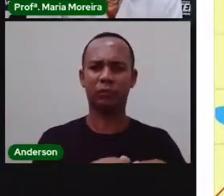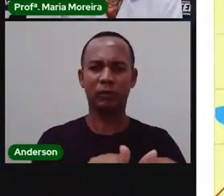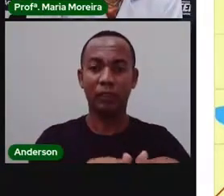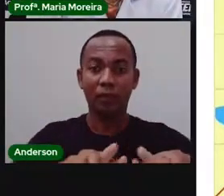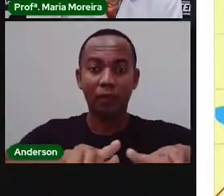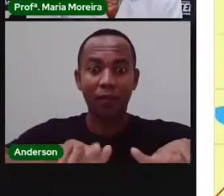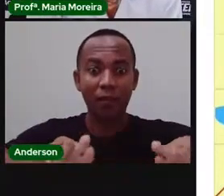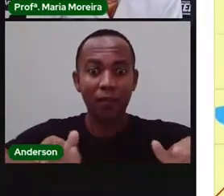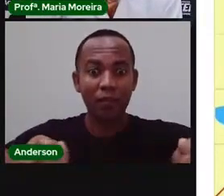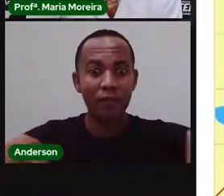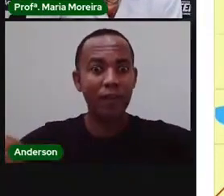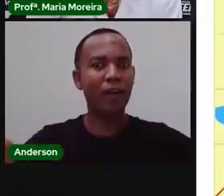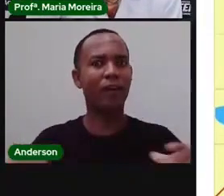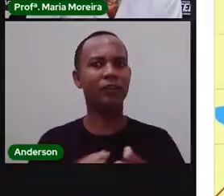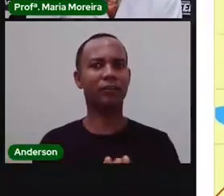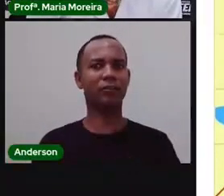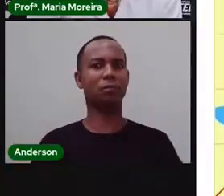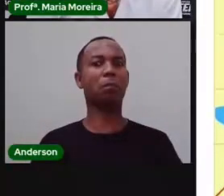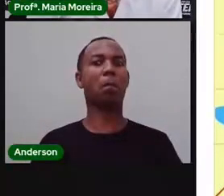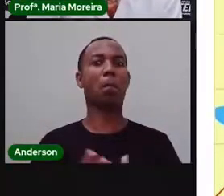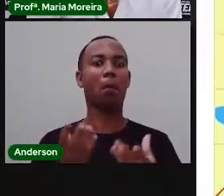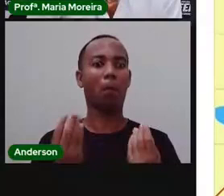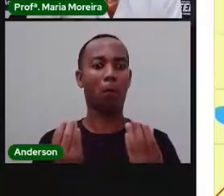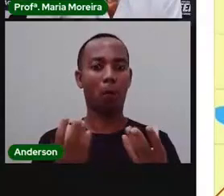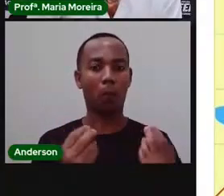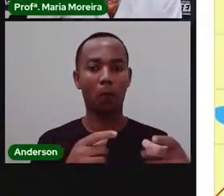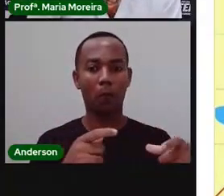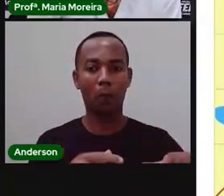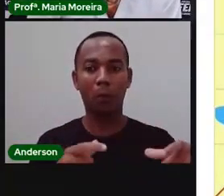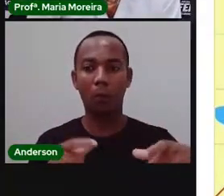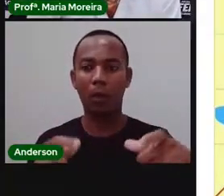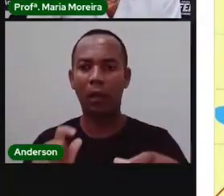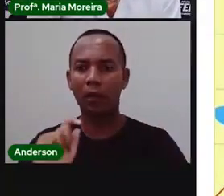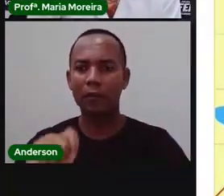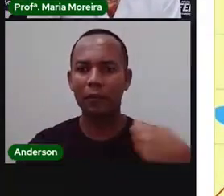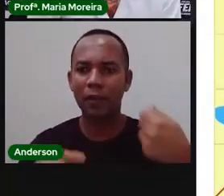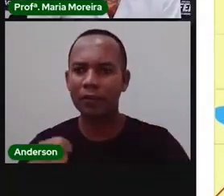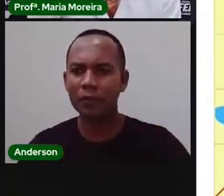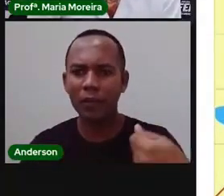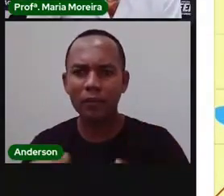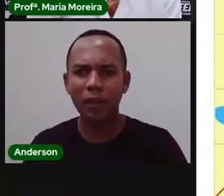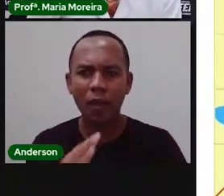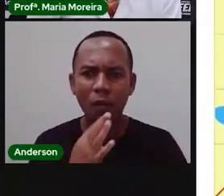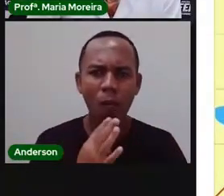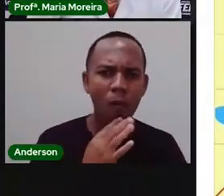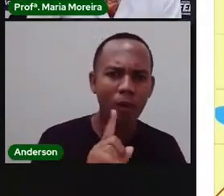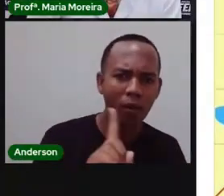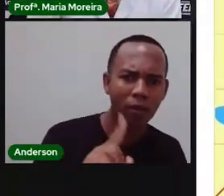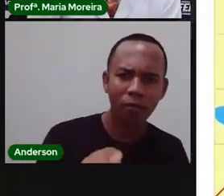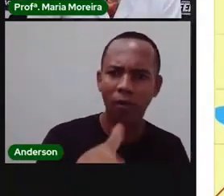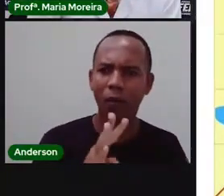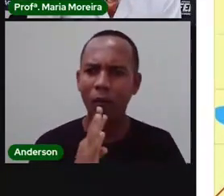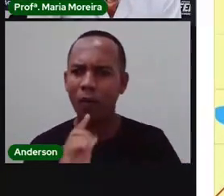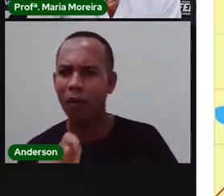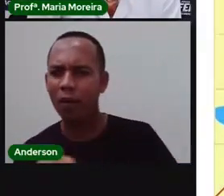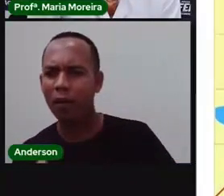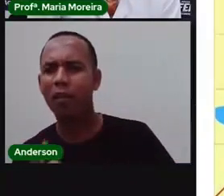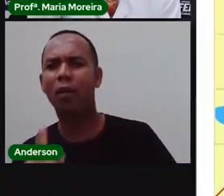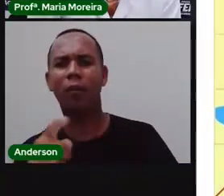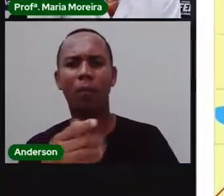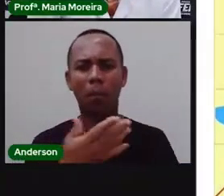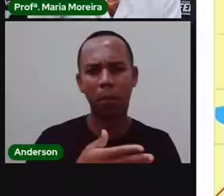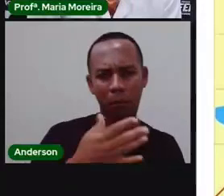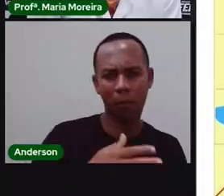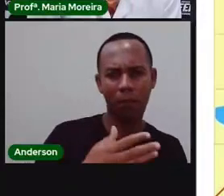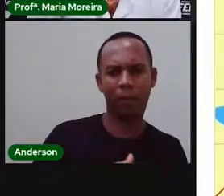Queimaginha, Rua Nova, Santa Mônica, Santo Antônio dos Frazeres, São João, Sobradinho,